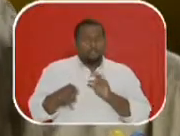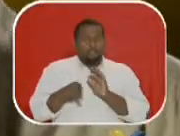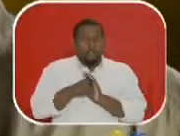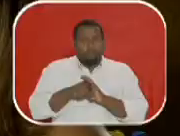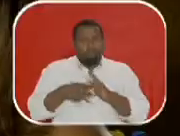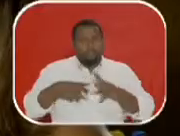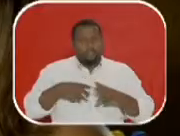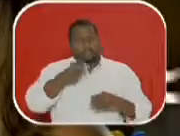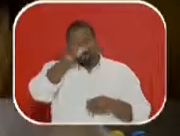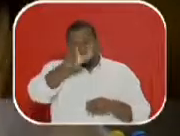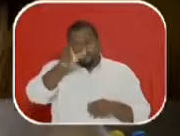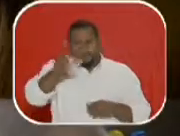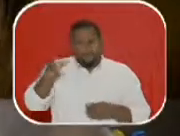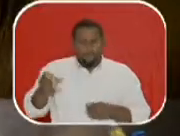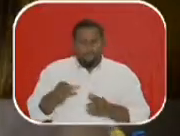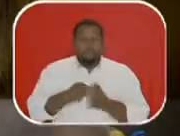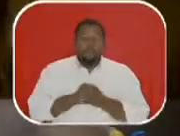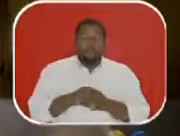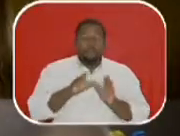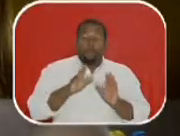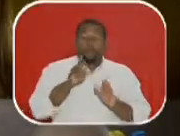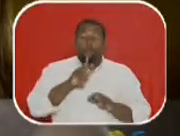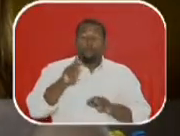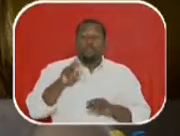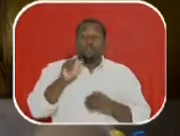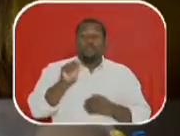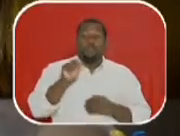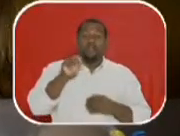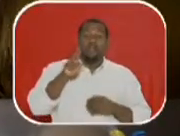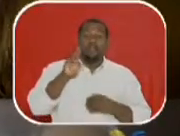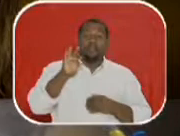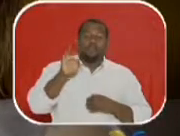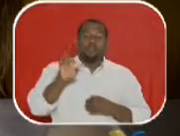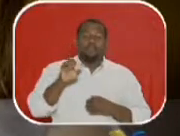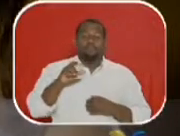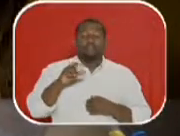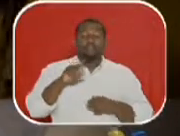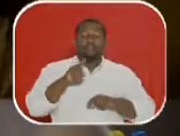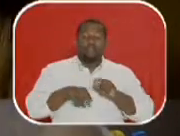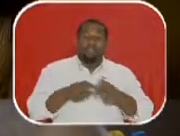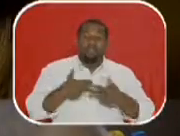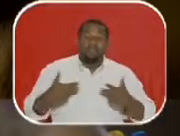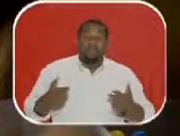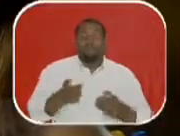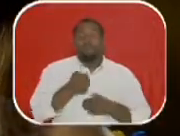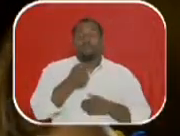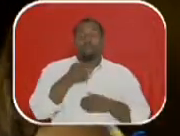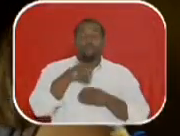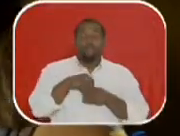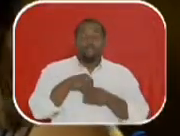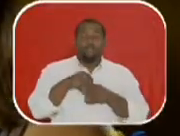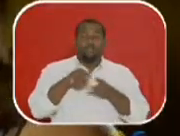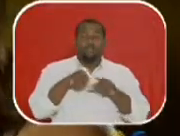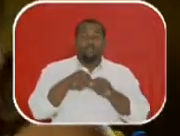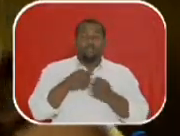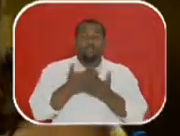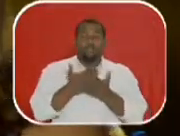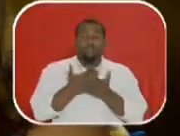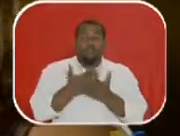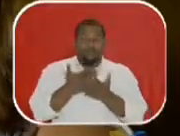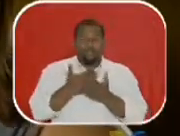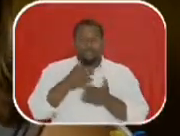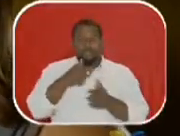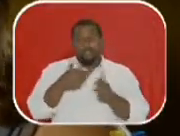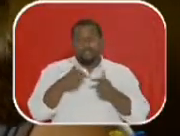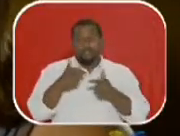envolvidas. O professor de artes, ele carece de material. A gente tem pouquíssimo material disponível nas escolas para o professor